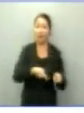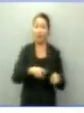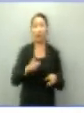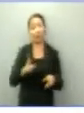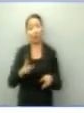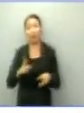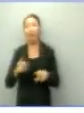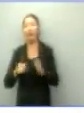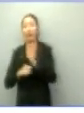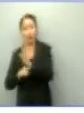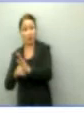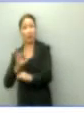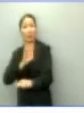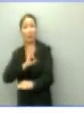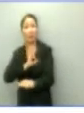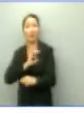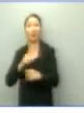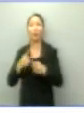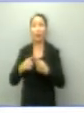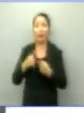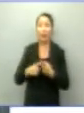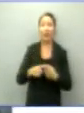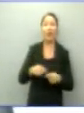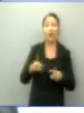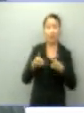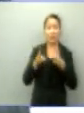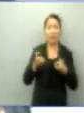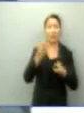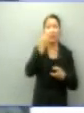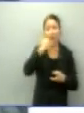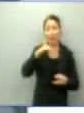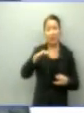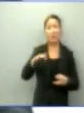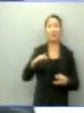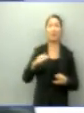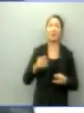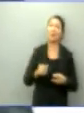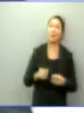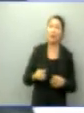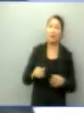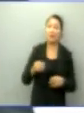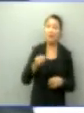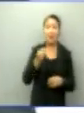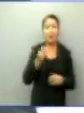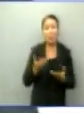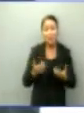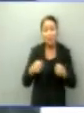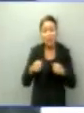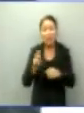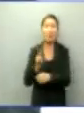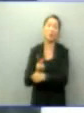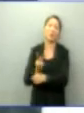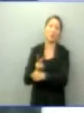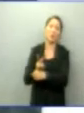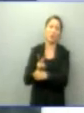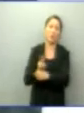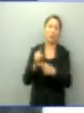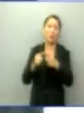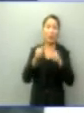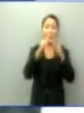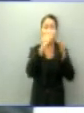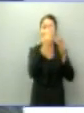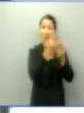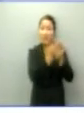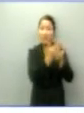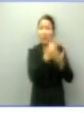cultura, no esporte, no lazer e nas artes para proteger nossas crianças e jovens num espaço que é o espaço cotidiano onde ela